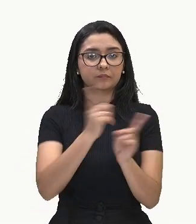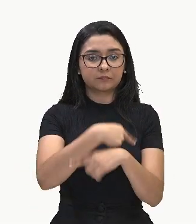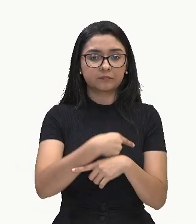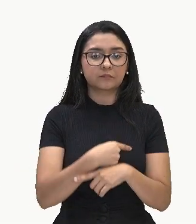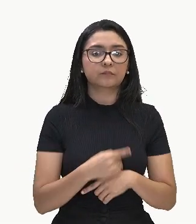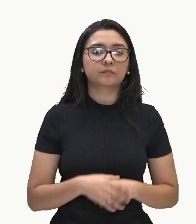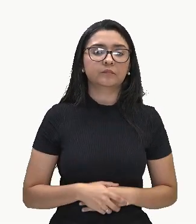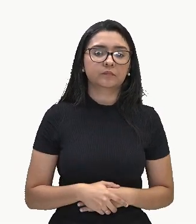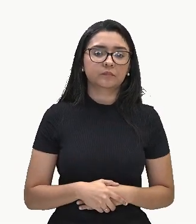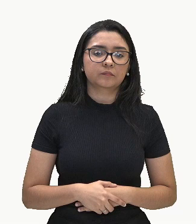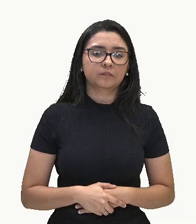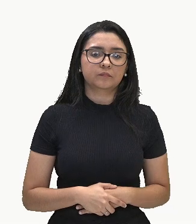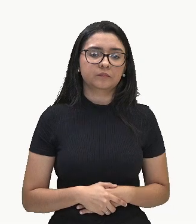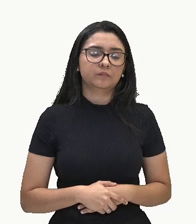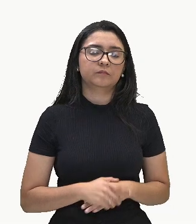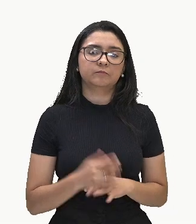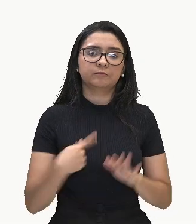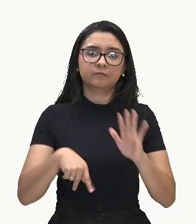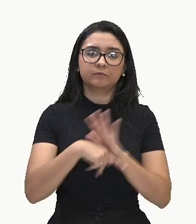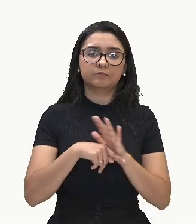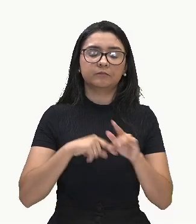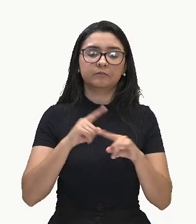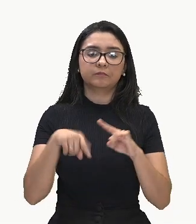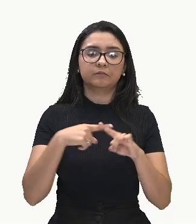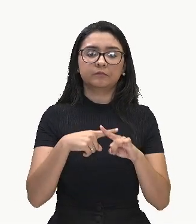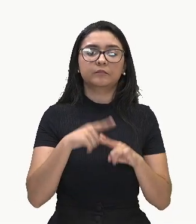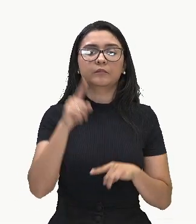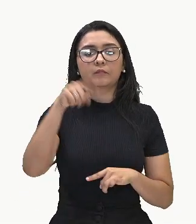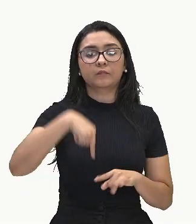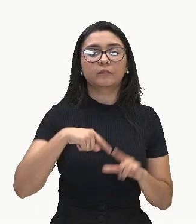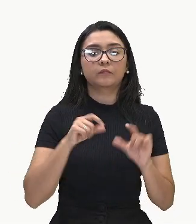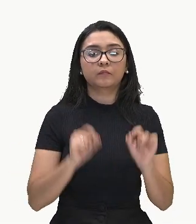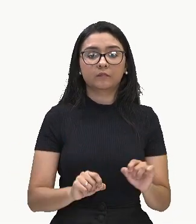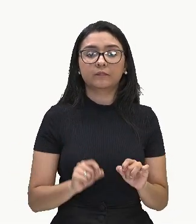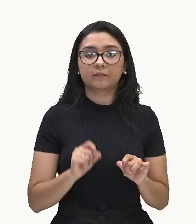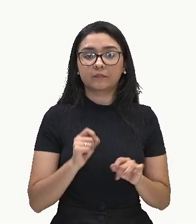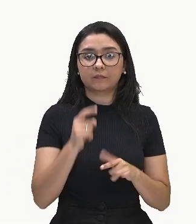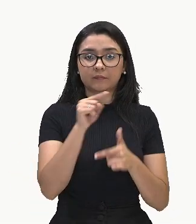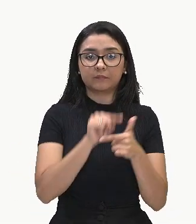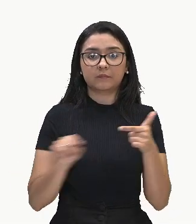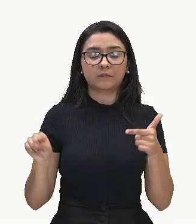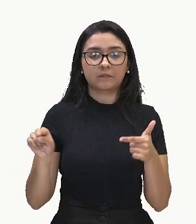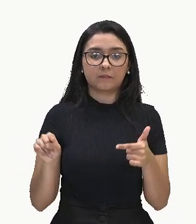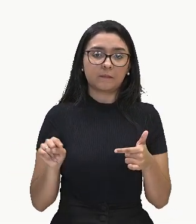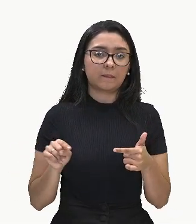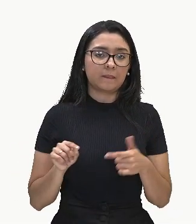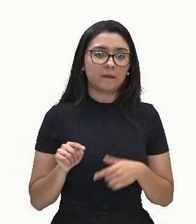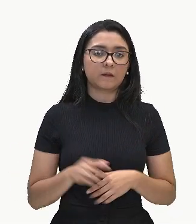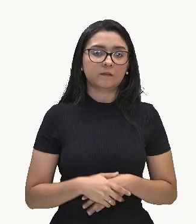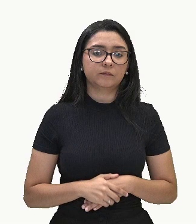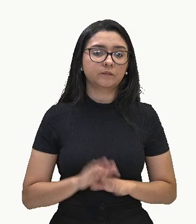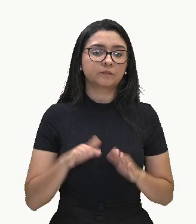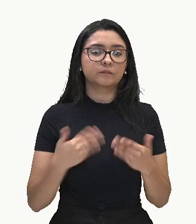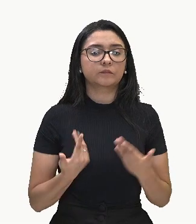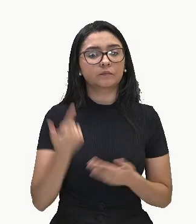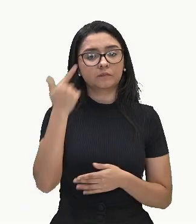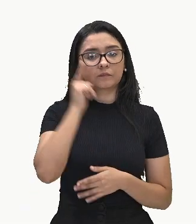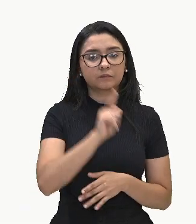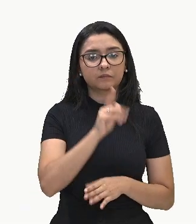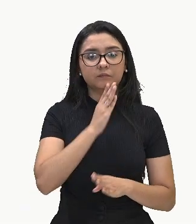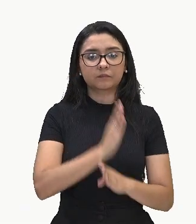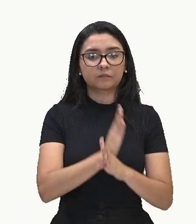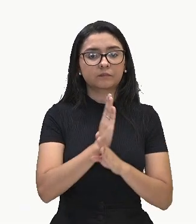A operação inversa da multiplicação é a divisão. E aí, eu cheguei ao resultado